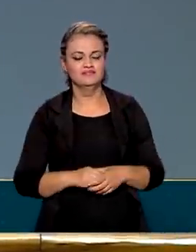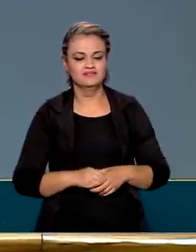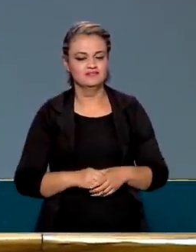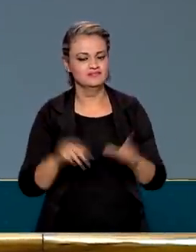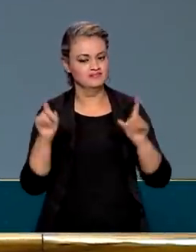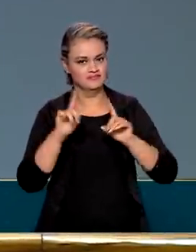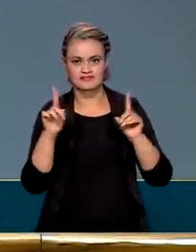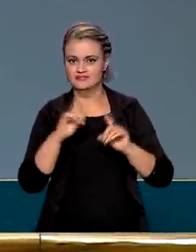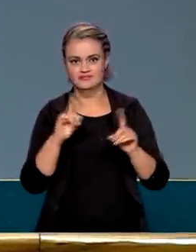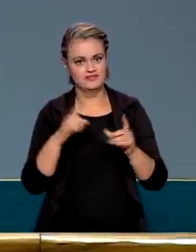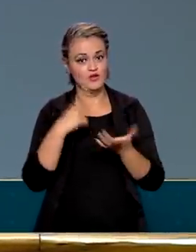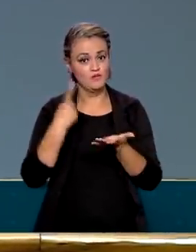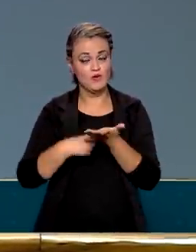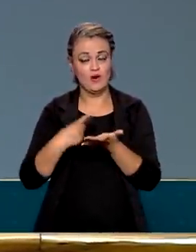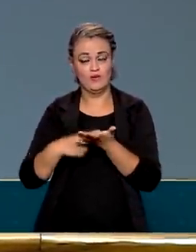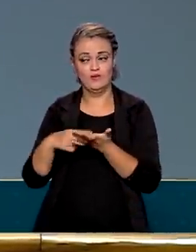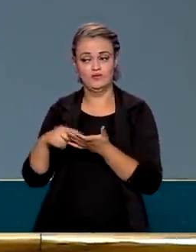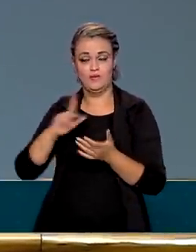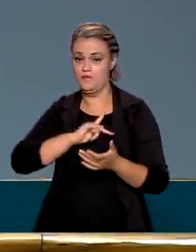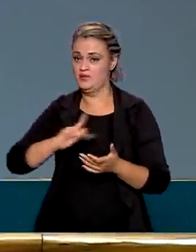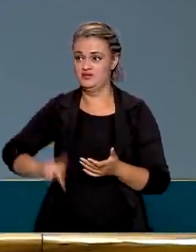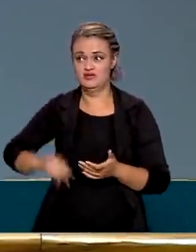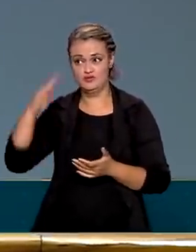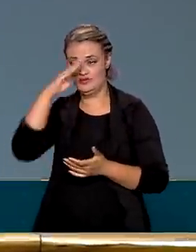Não é esse o meu acordo com o presidente da república.